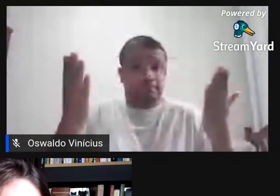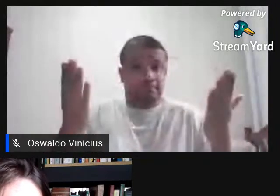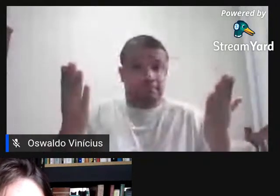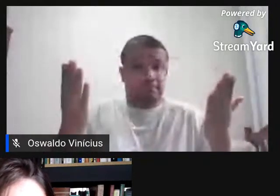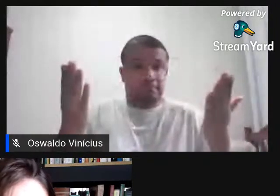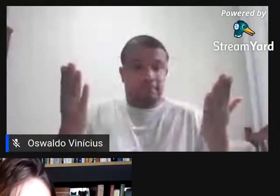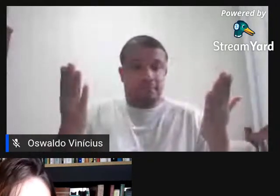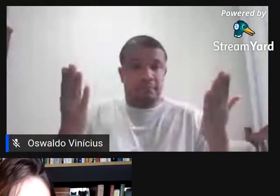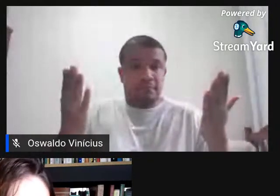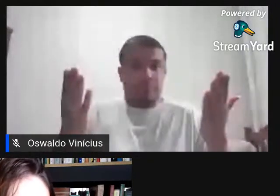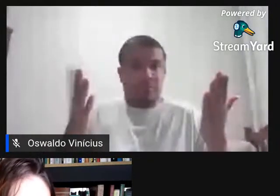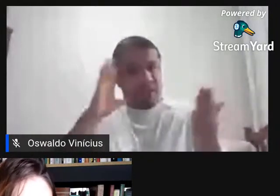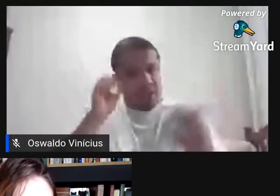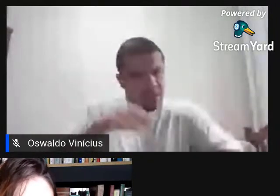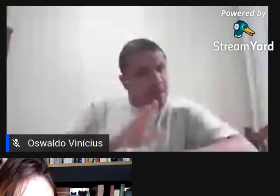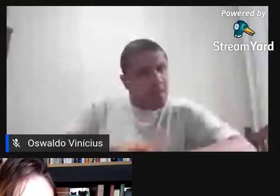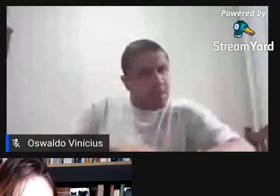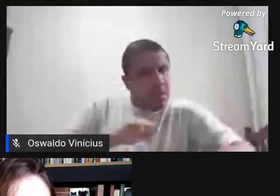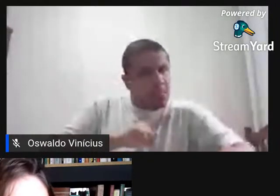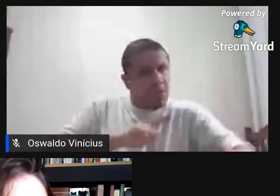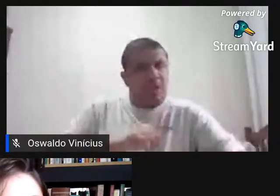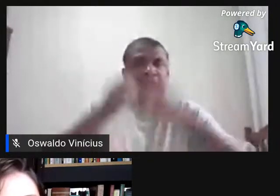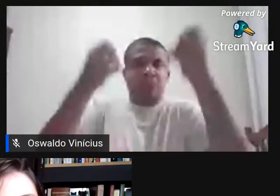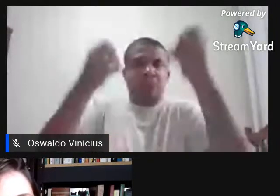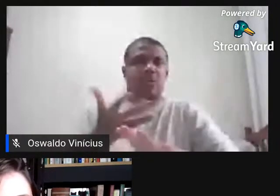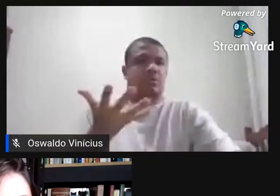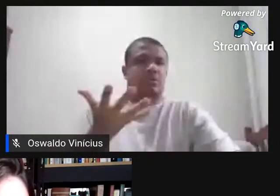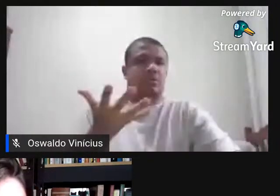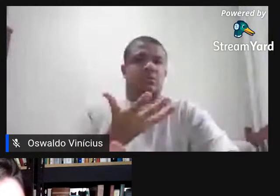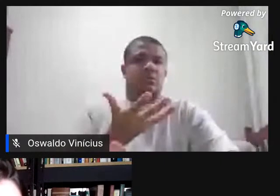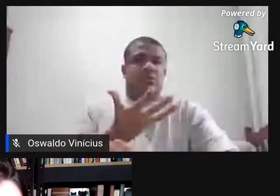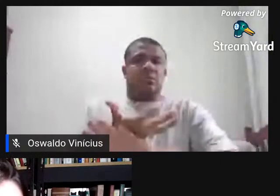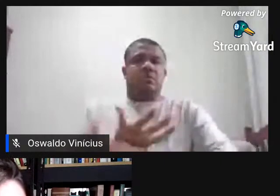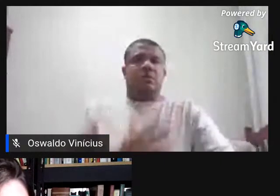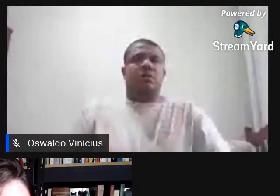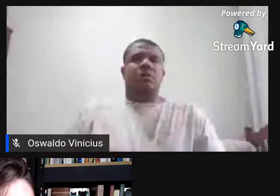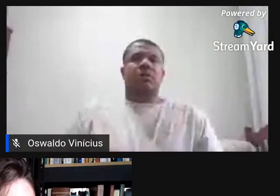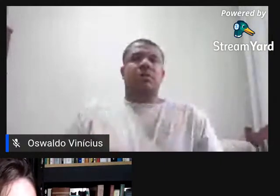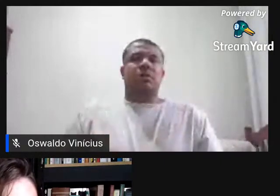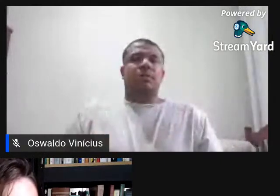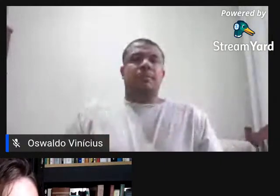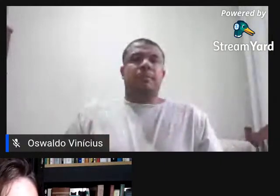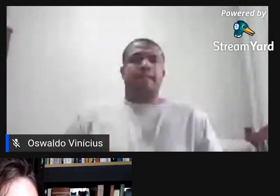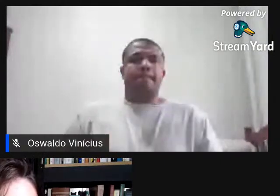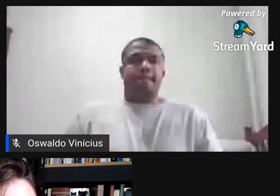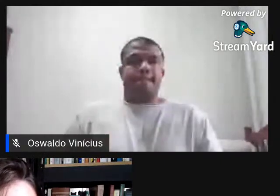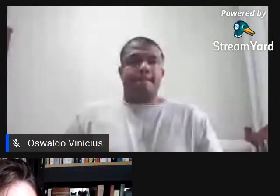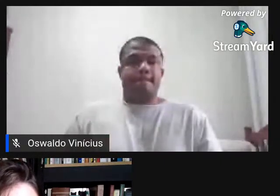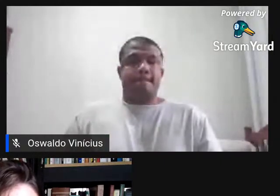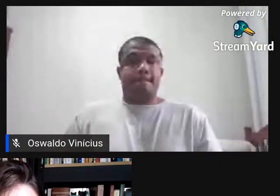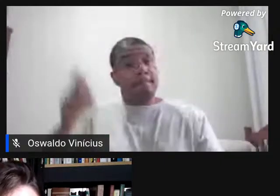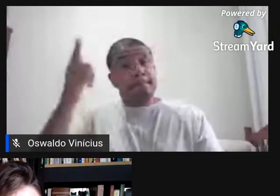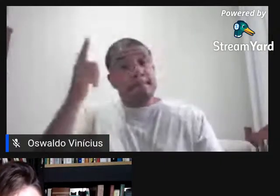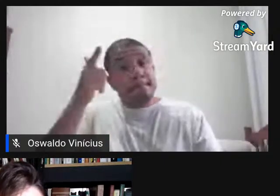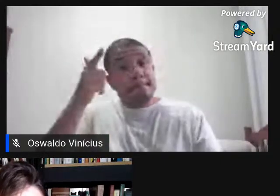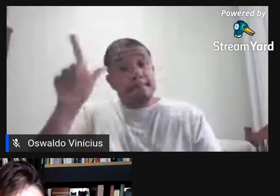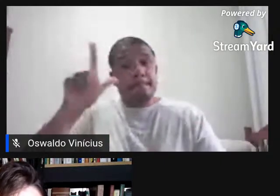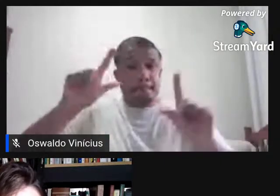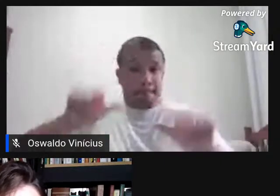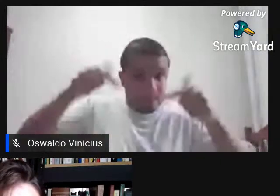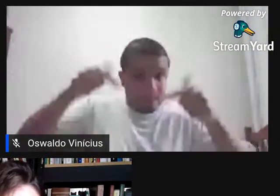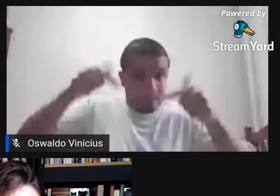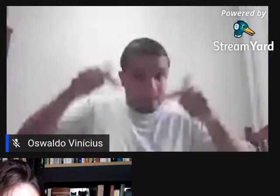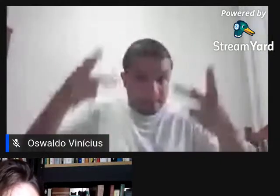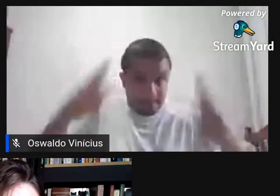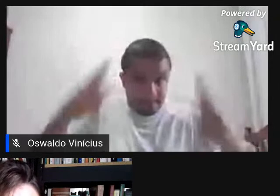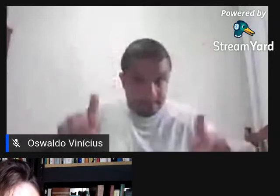acho que dá tempo de a gente falar das disciplinas também, né? Porque uma outra ação aí do grupo intermídia